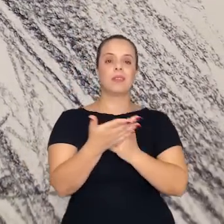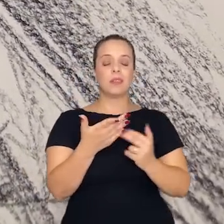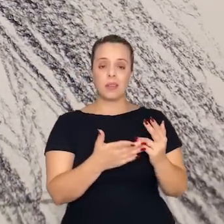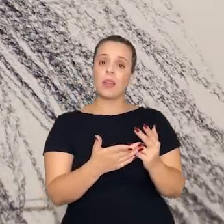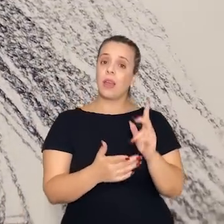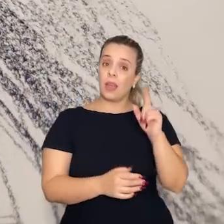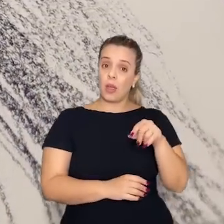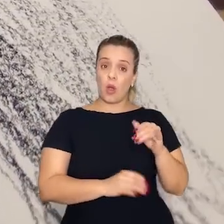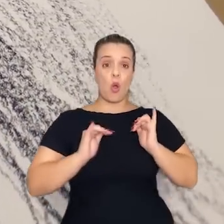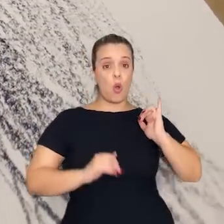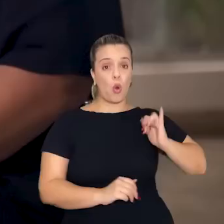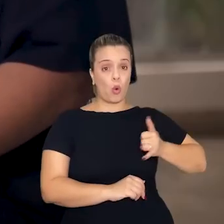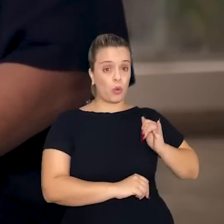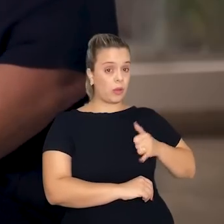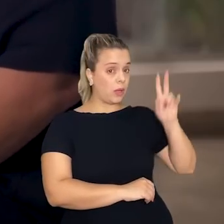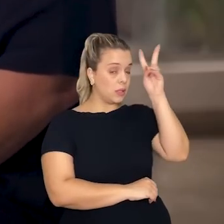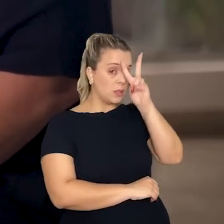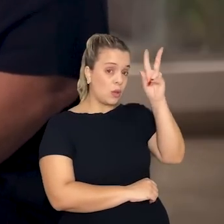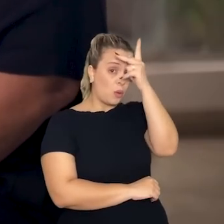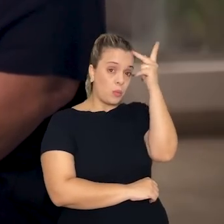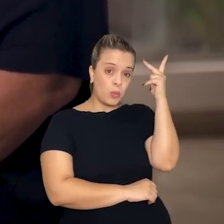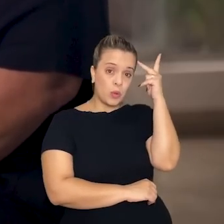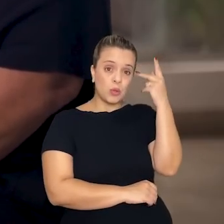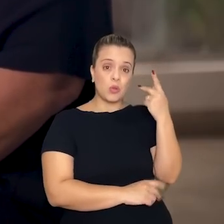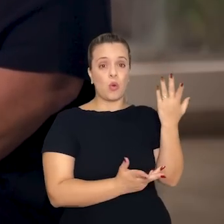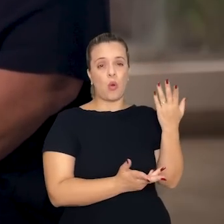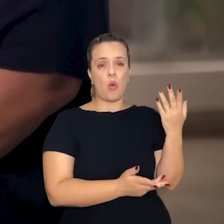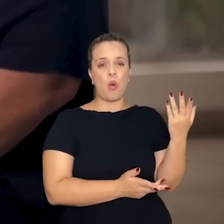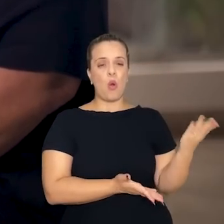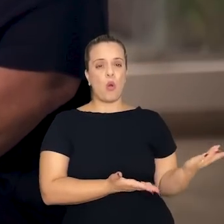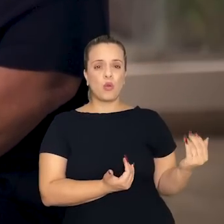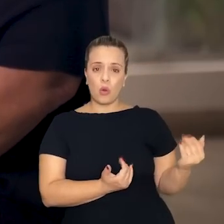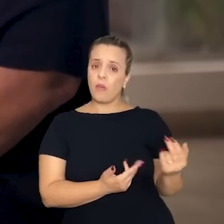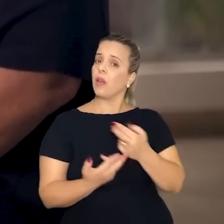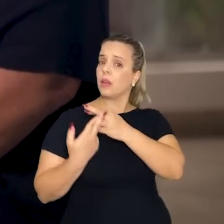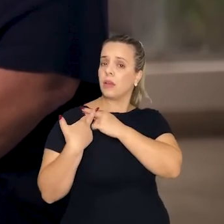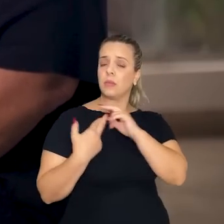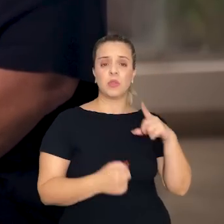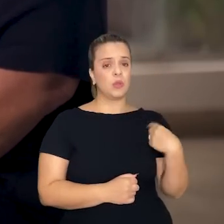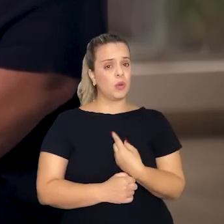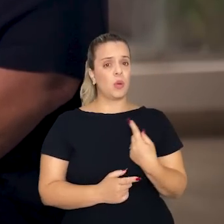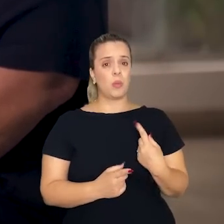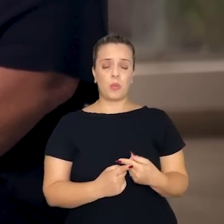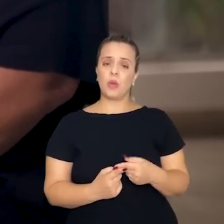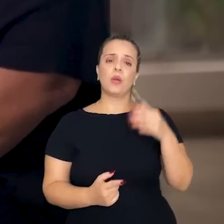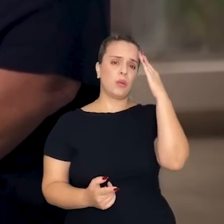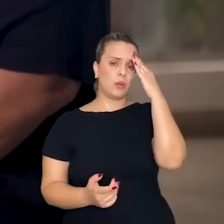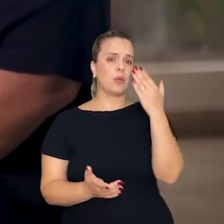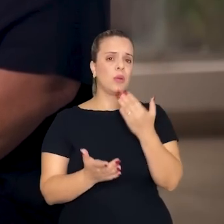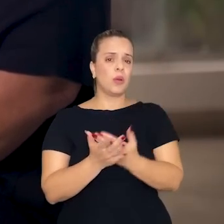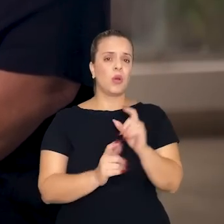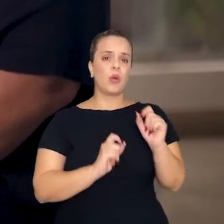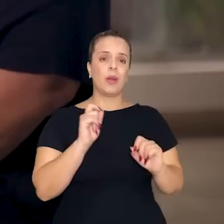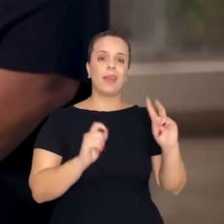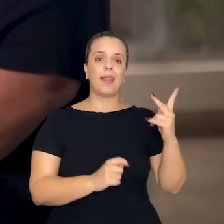Contar essa história para os novos, para os recém-chegados no mundo, é a nossa obrigação, eu acredito muito no que a Hannah